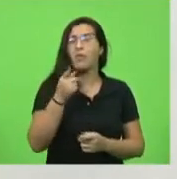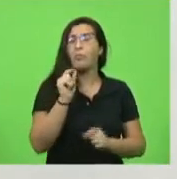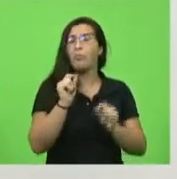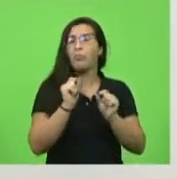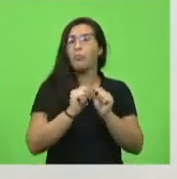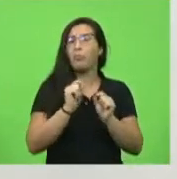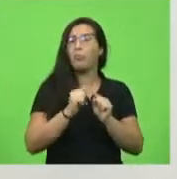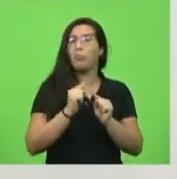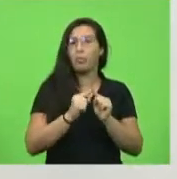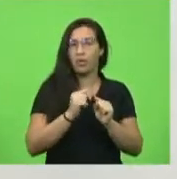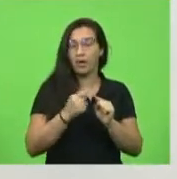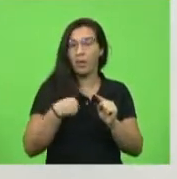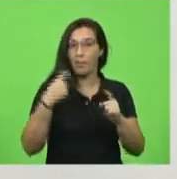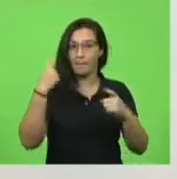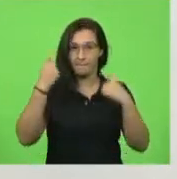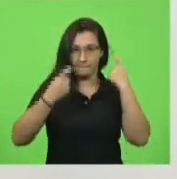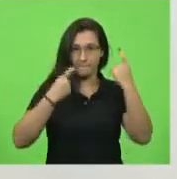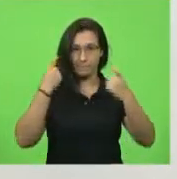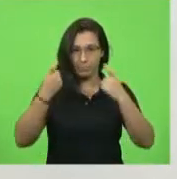preocupação.